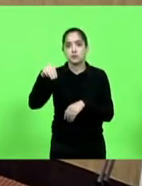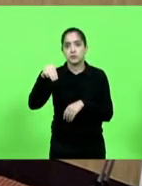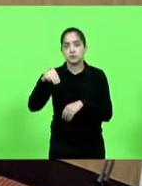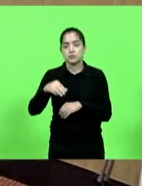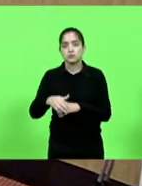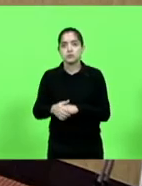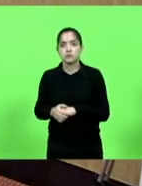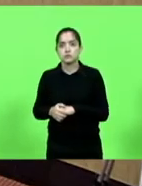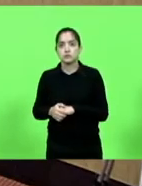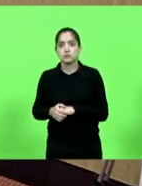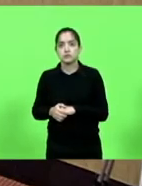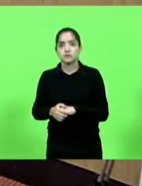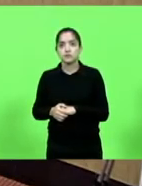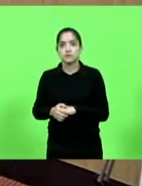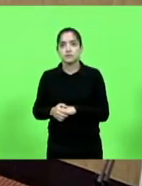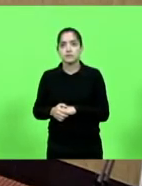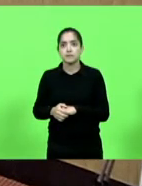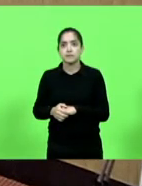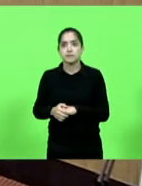Alguém fará uso da palavra?